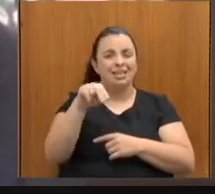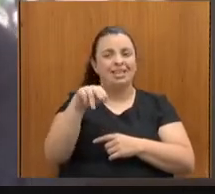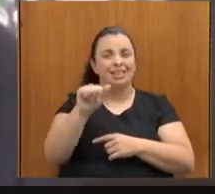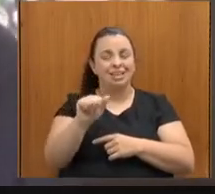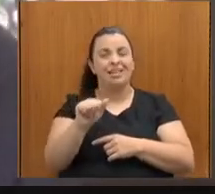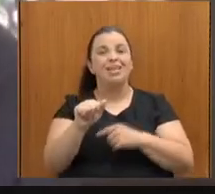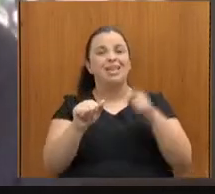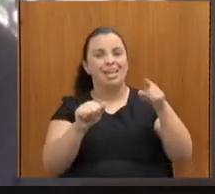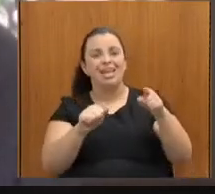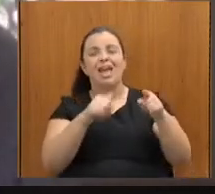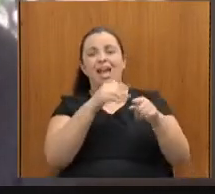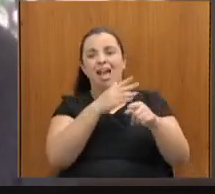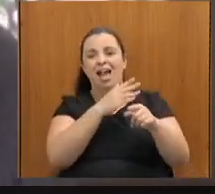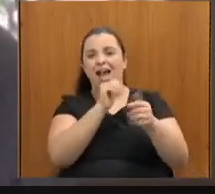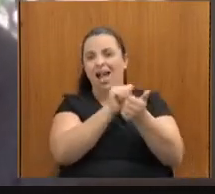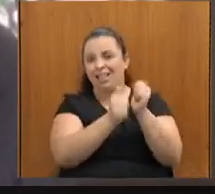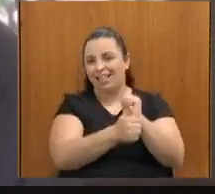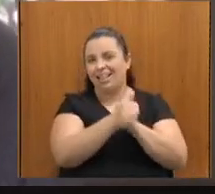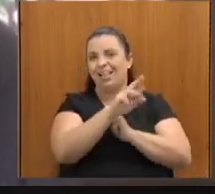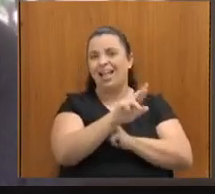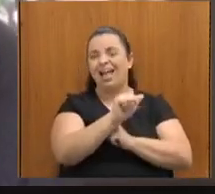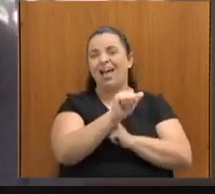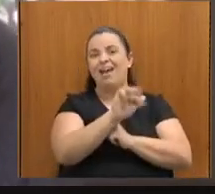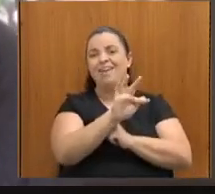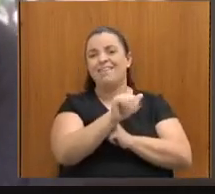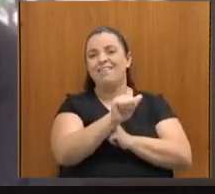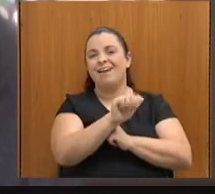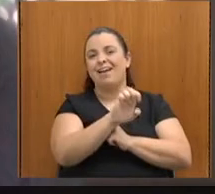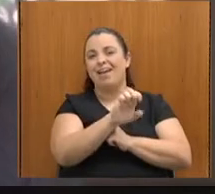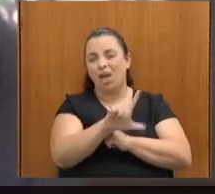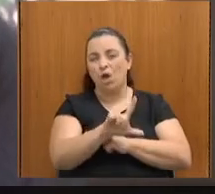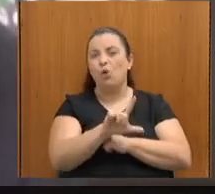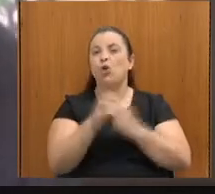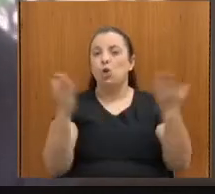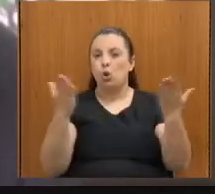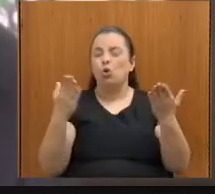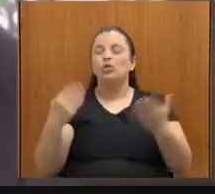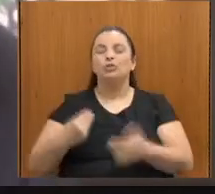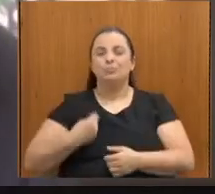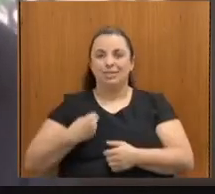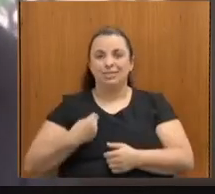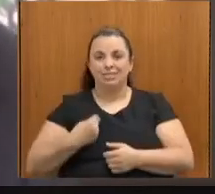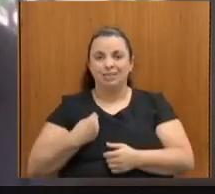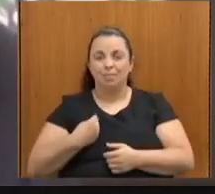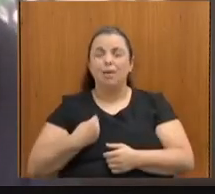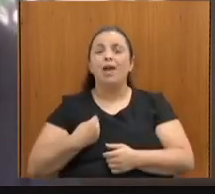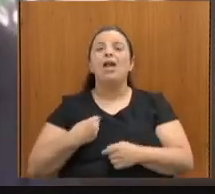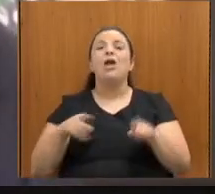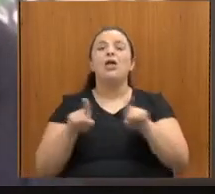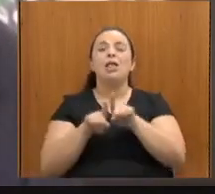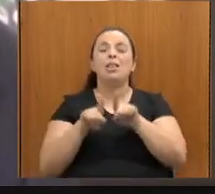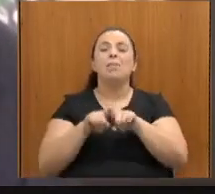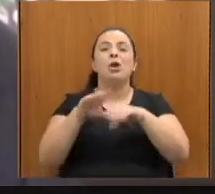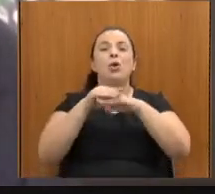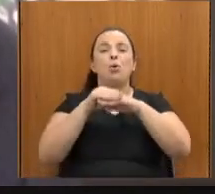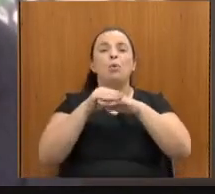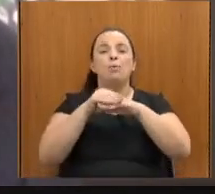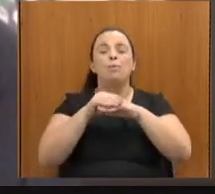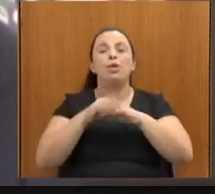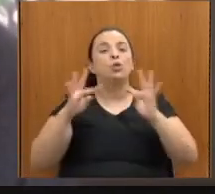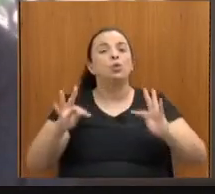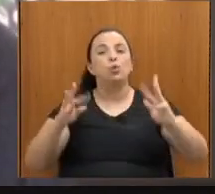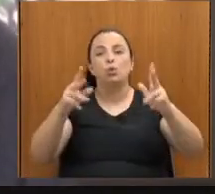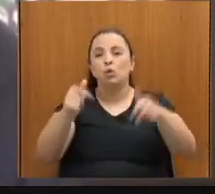hoje participam junto conosco aí, eu saúdo a todos os participantes dessa audiência